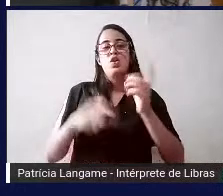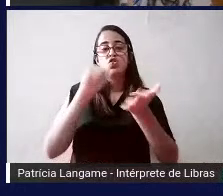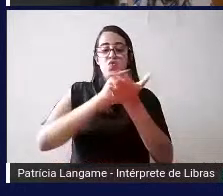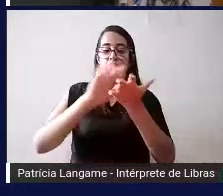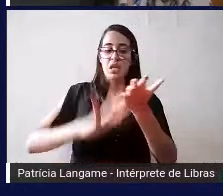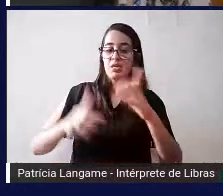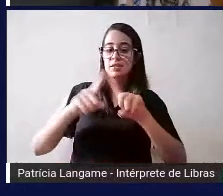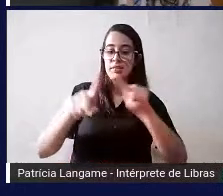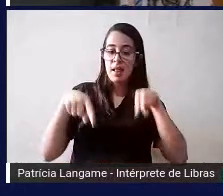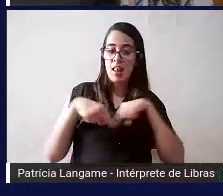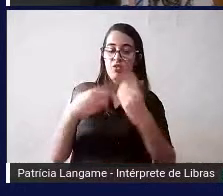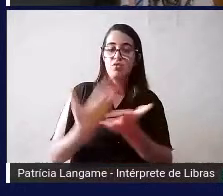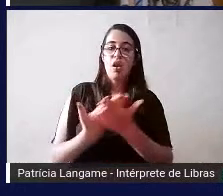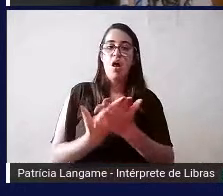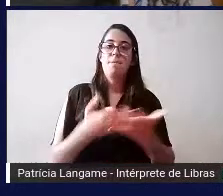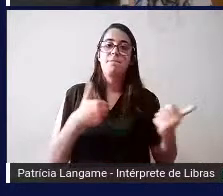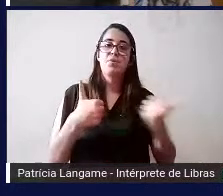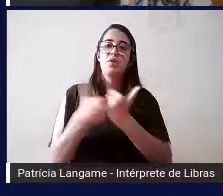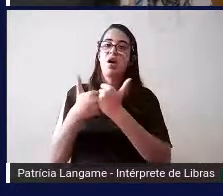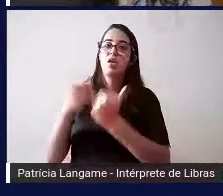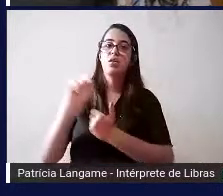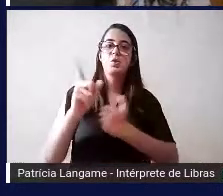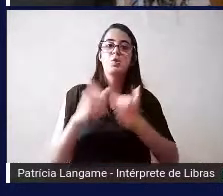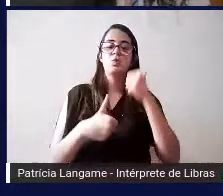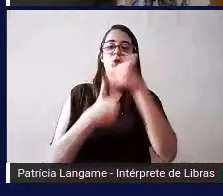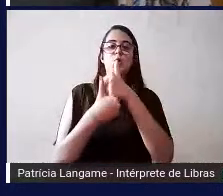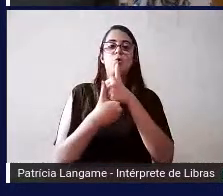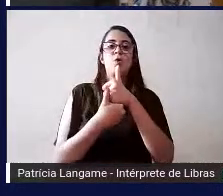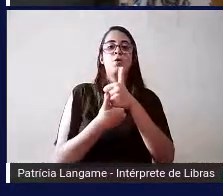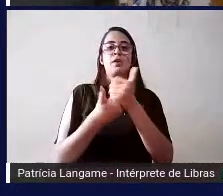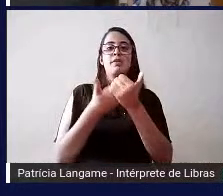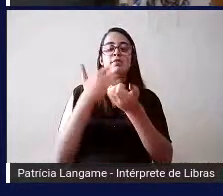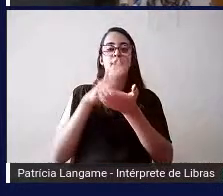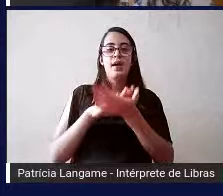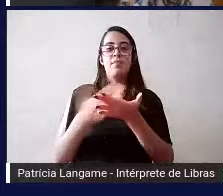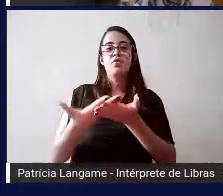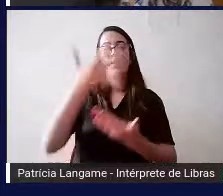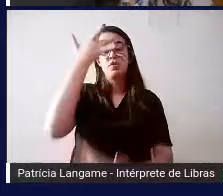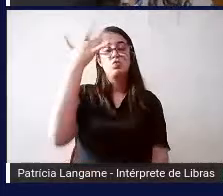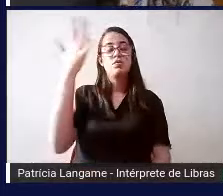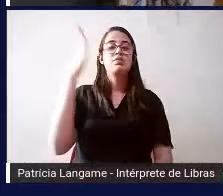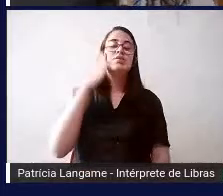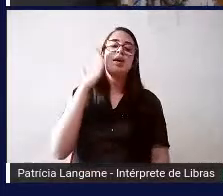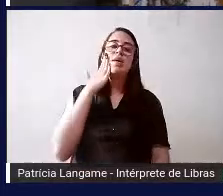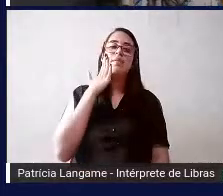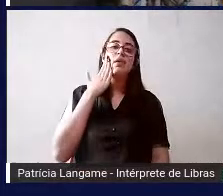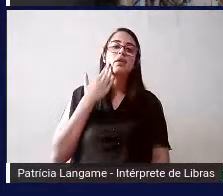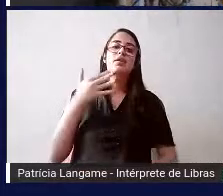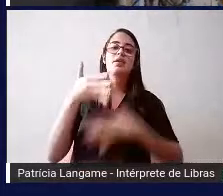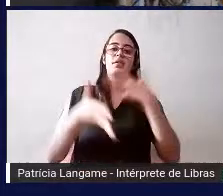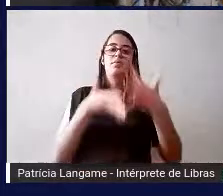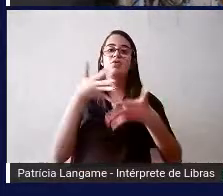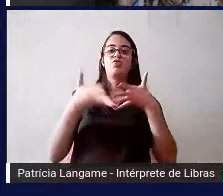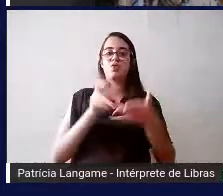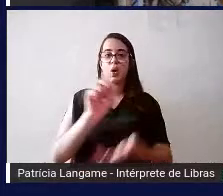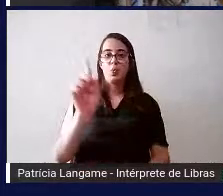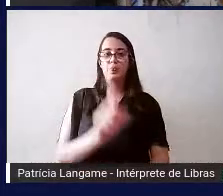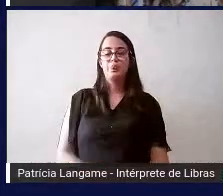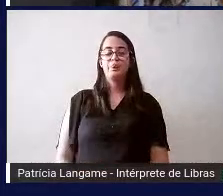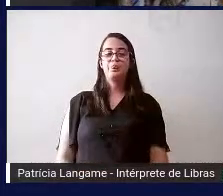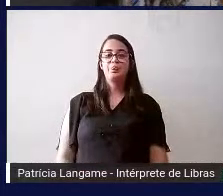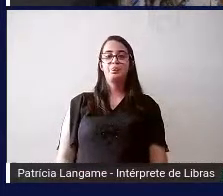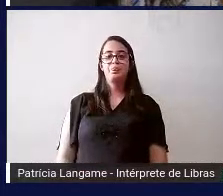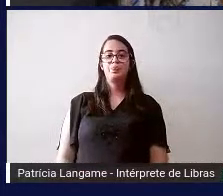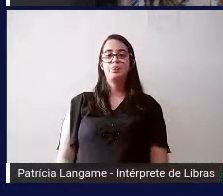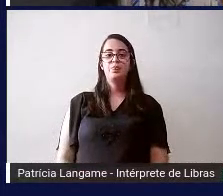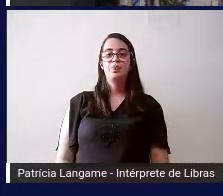auxiliar mas não substitui intérprete não substitui uma pessoa que sabe falar em língua de sinais mas de